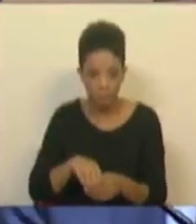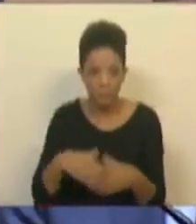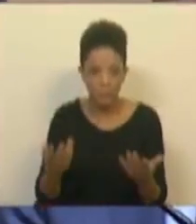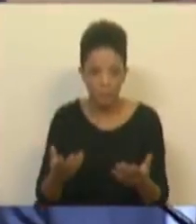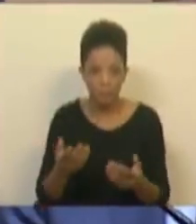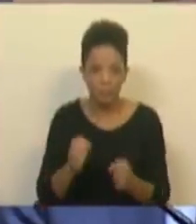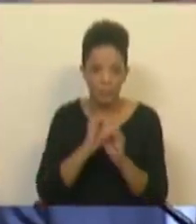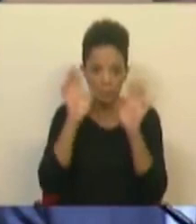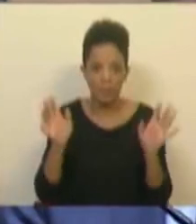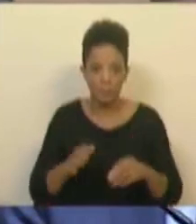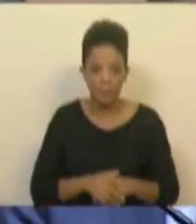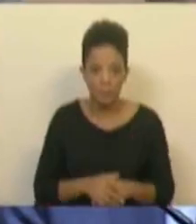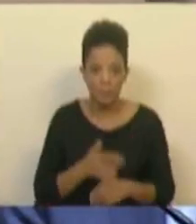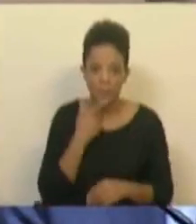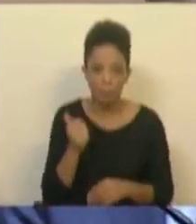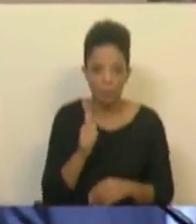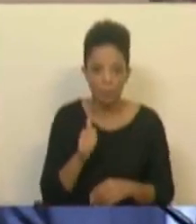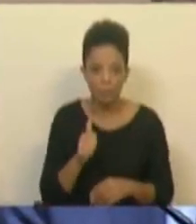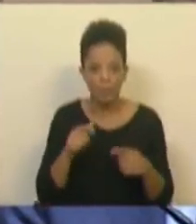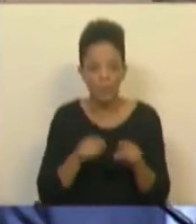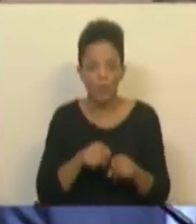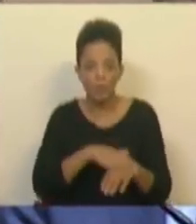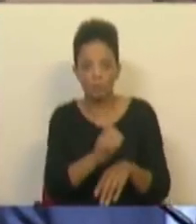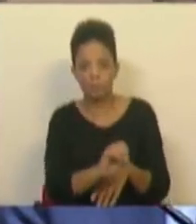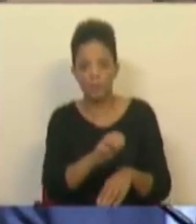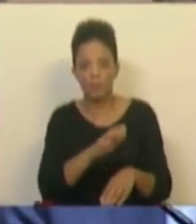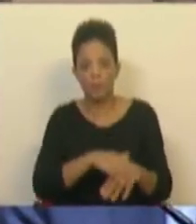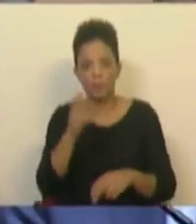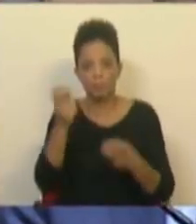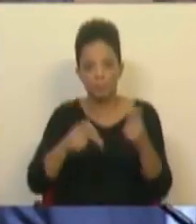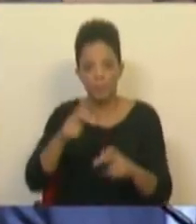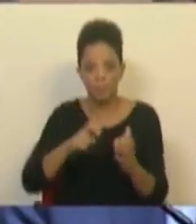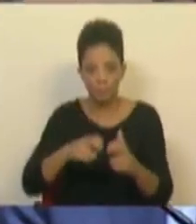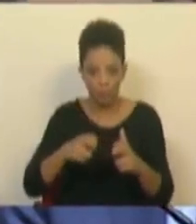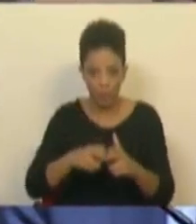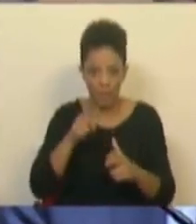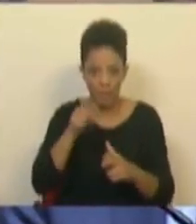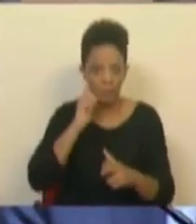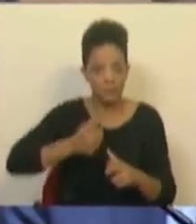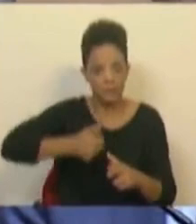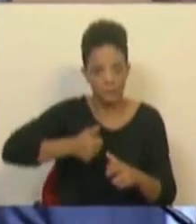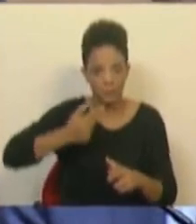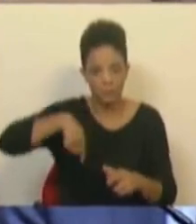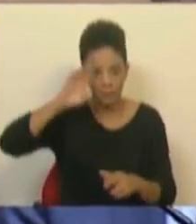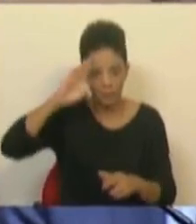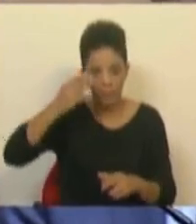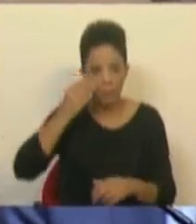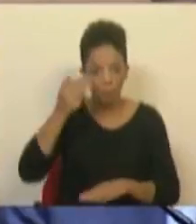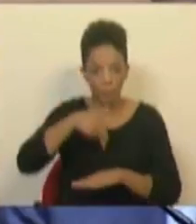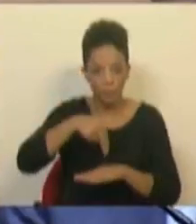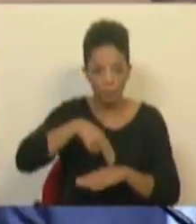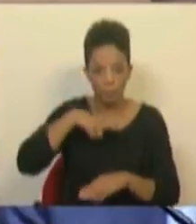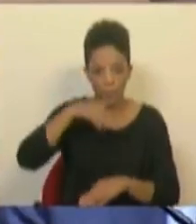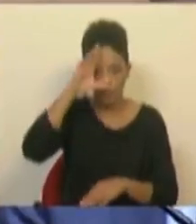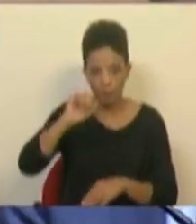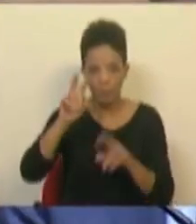e, portanto, evidentemente não podemos olhar com inocência para que se passa em Bruxelas. É essencial saber qual é a posição do Governo